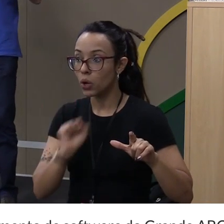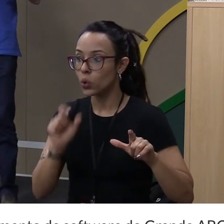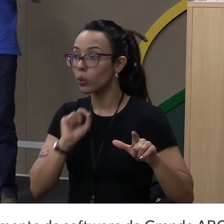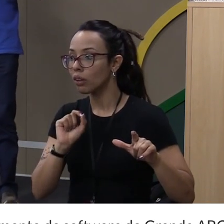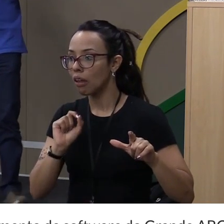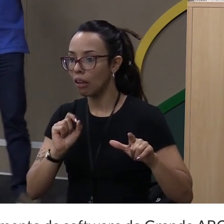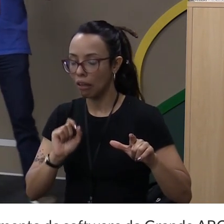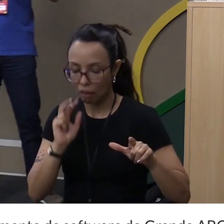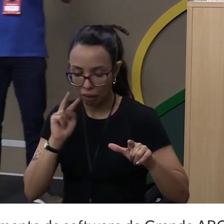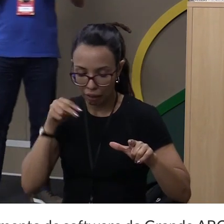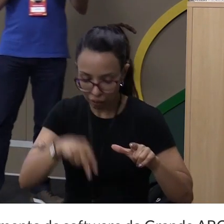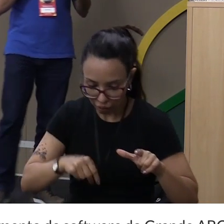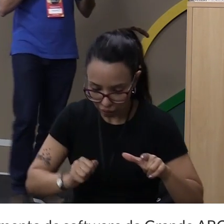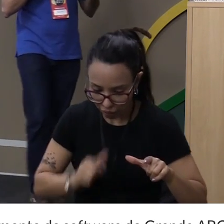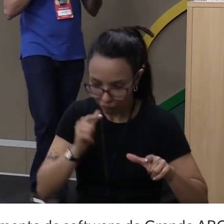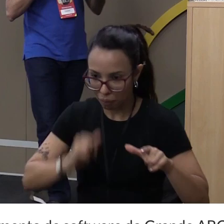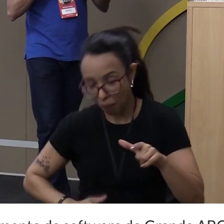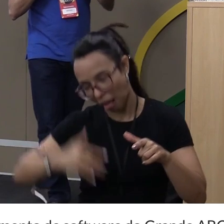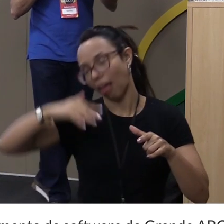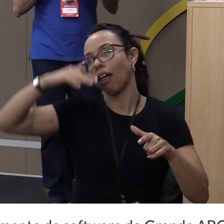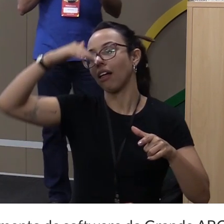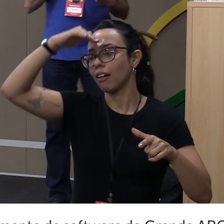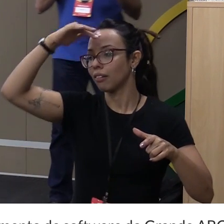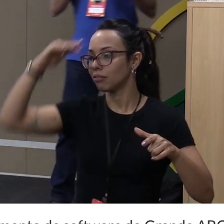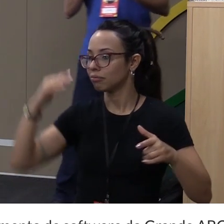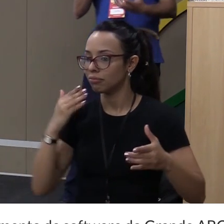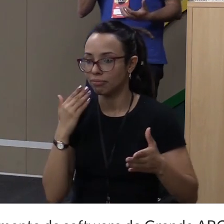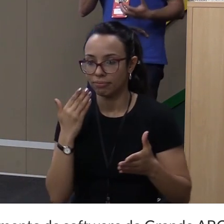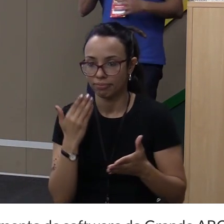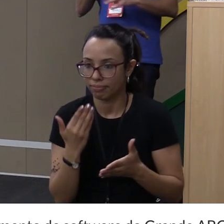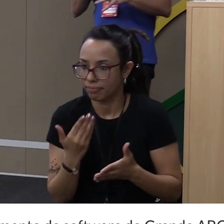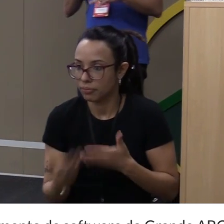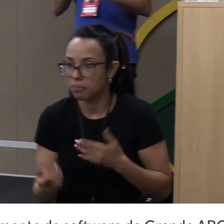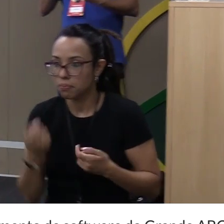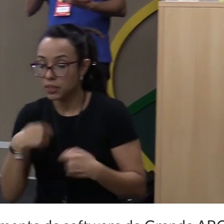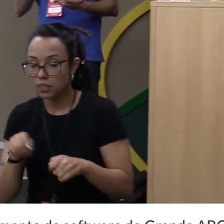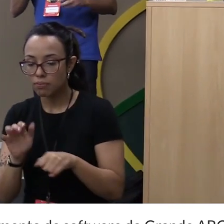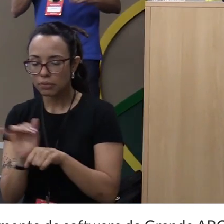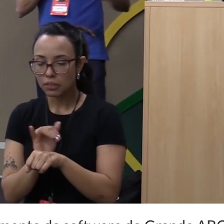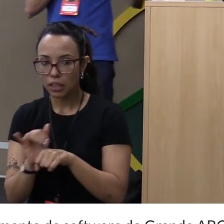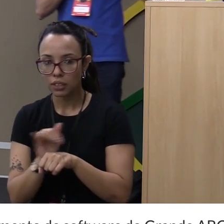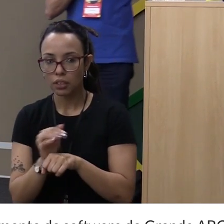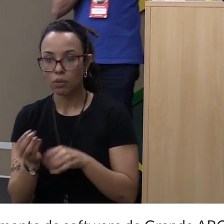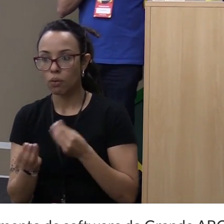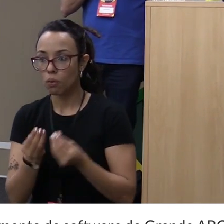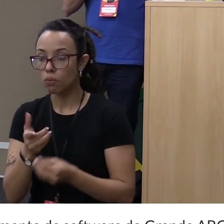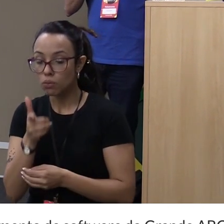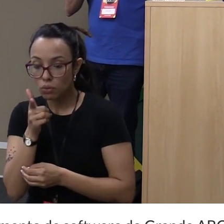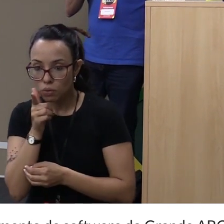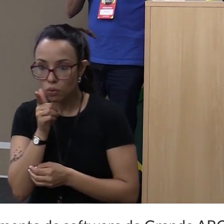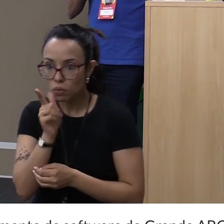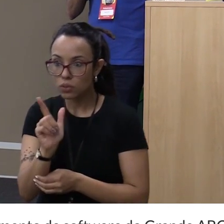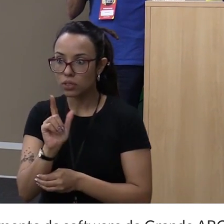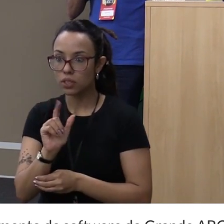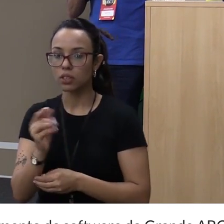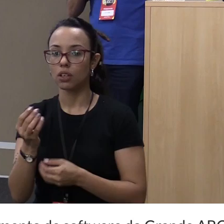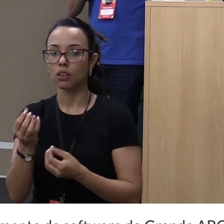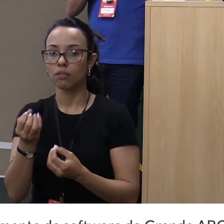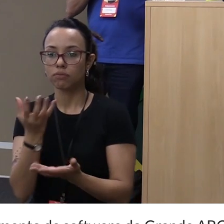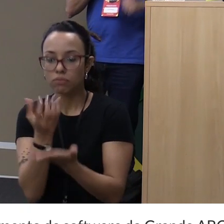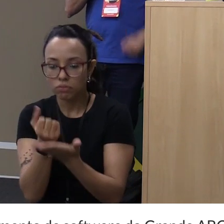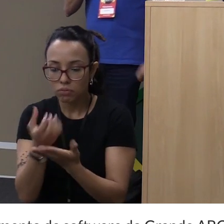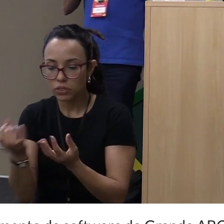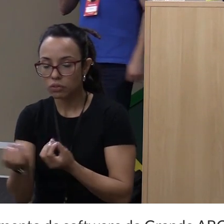afogado com tantas as coisas que a gente tem. Então a gente precisa de uma maneira de obter todas essas informações de uma maneira mais